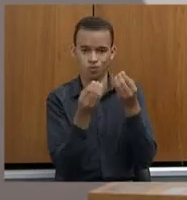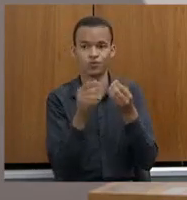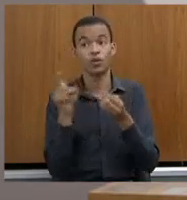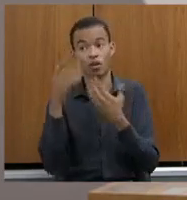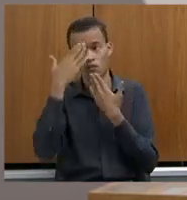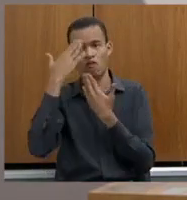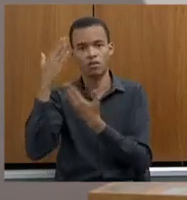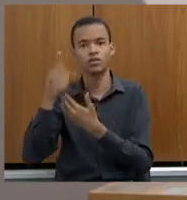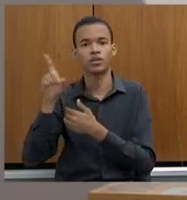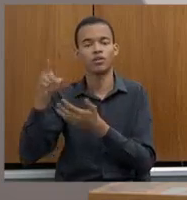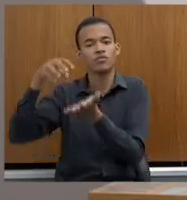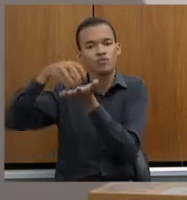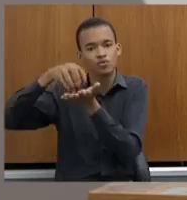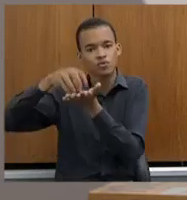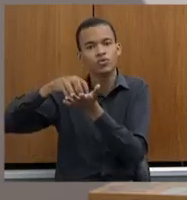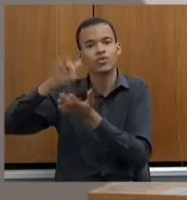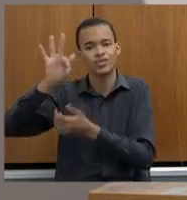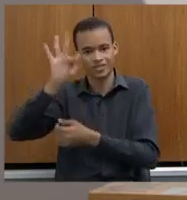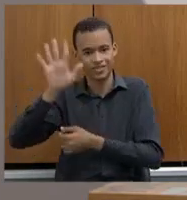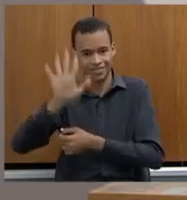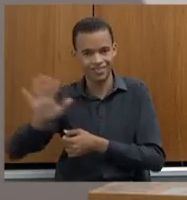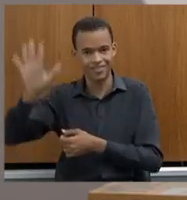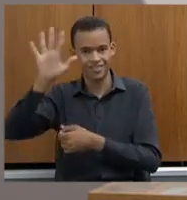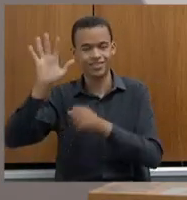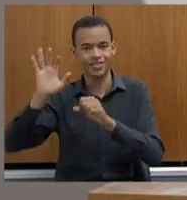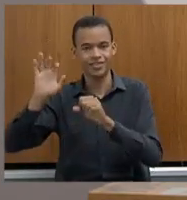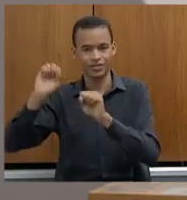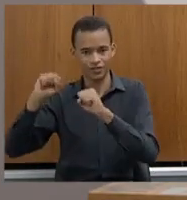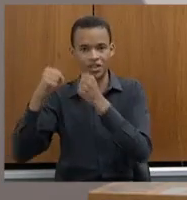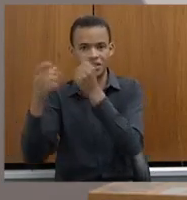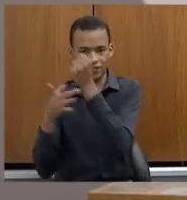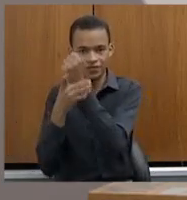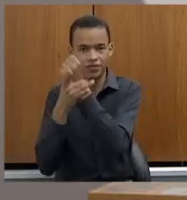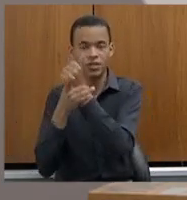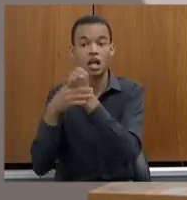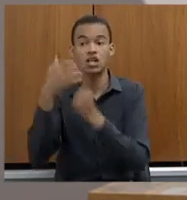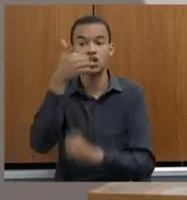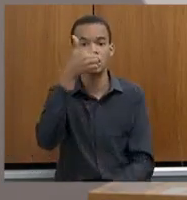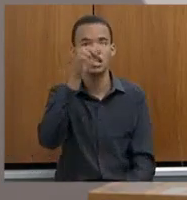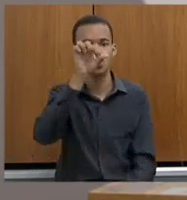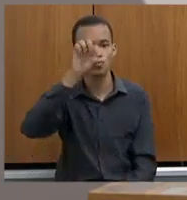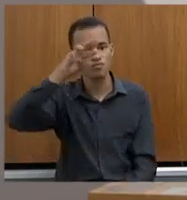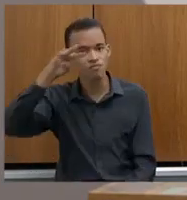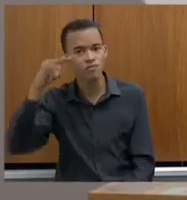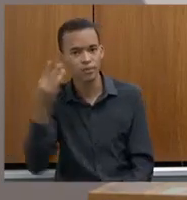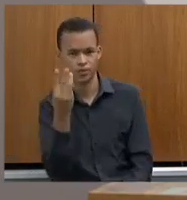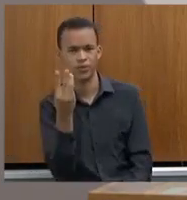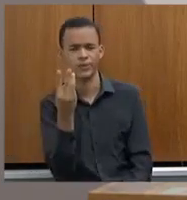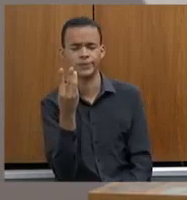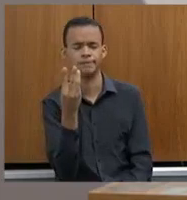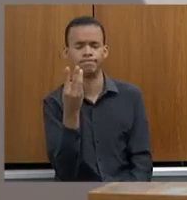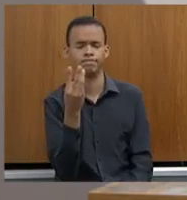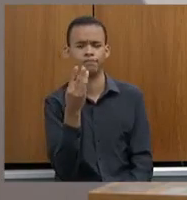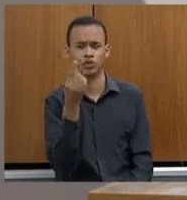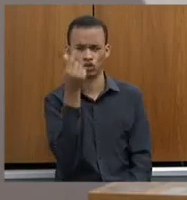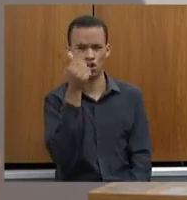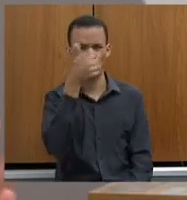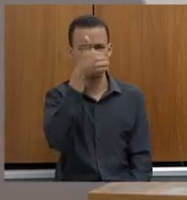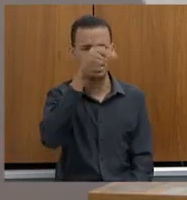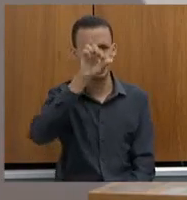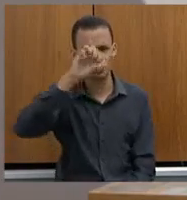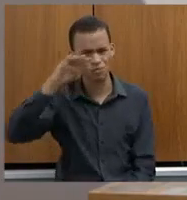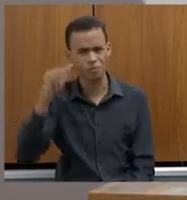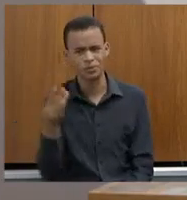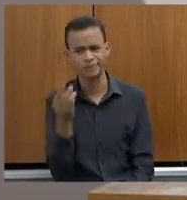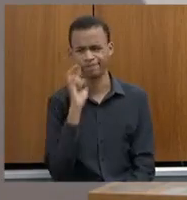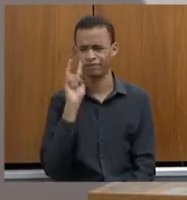Segurança. Fiquei pensando, puxa, 19 milhões só? Por que eu falo só? Nós temos 25